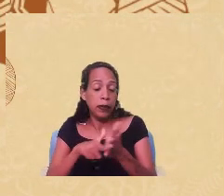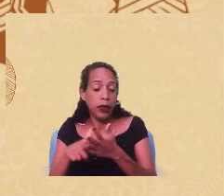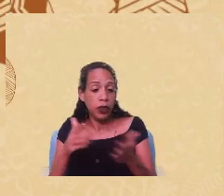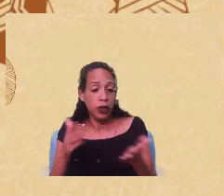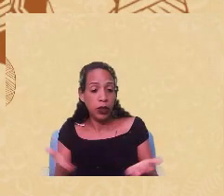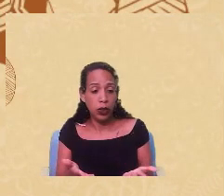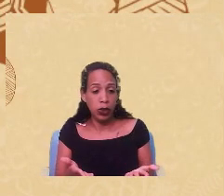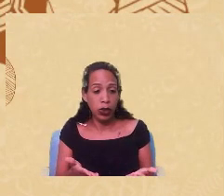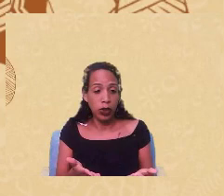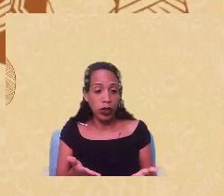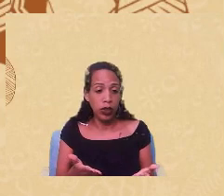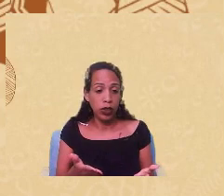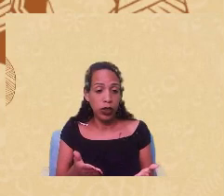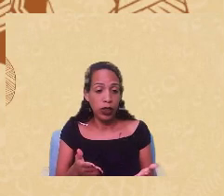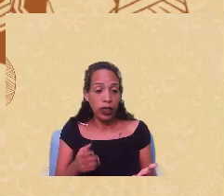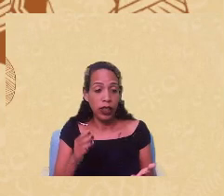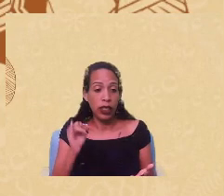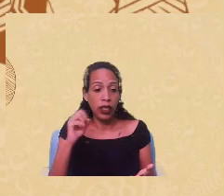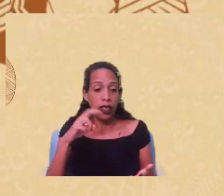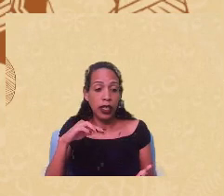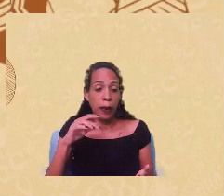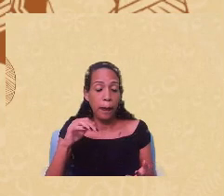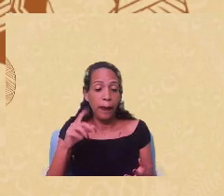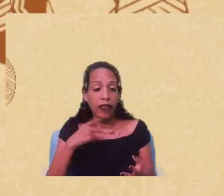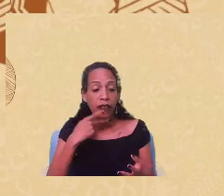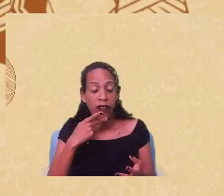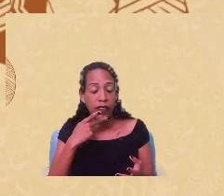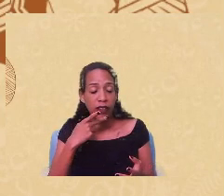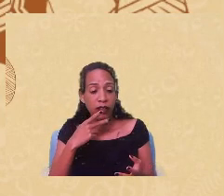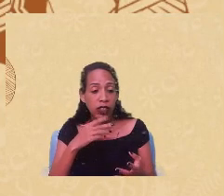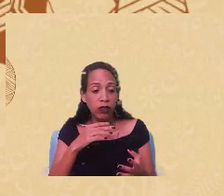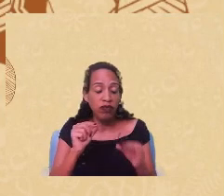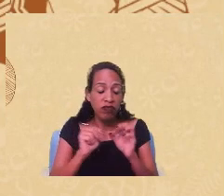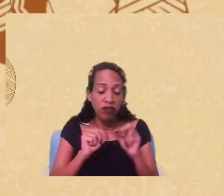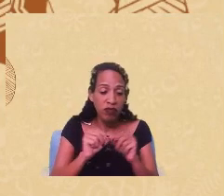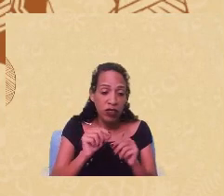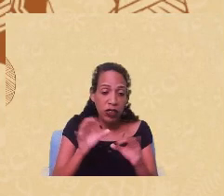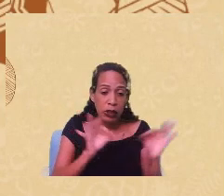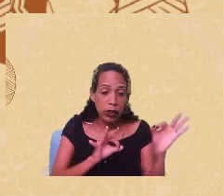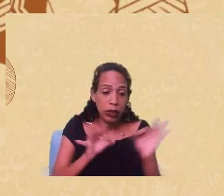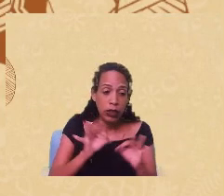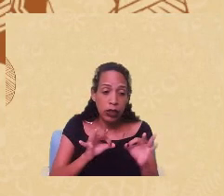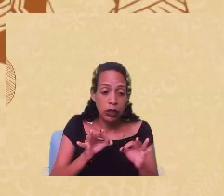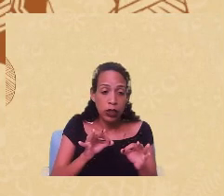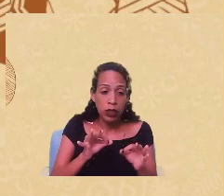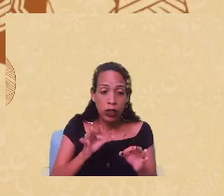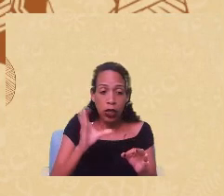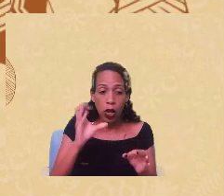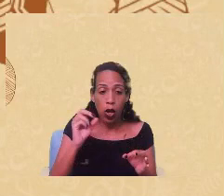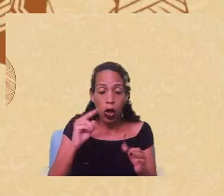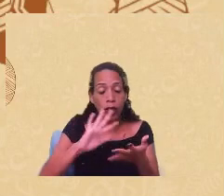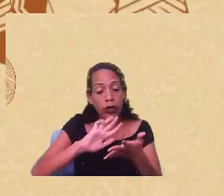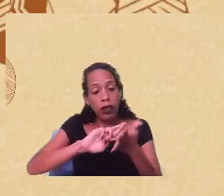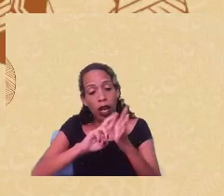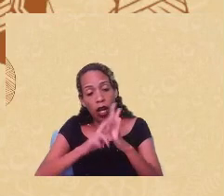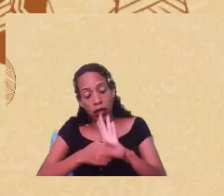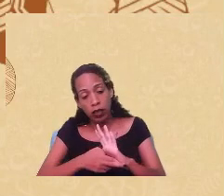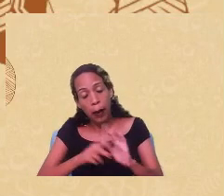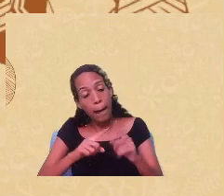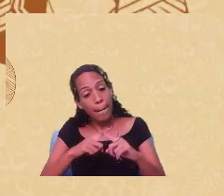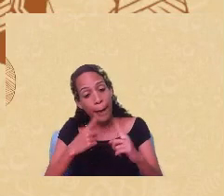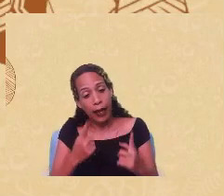impedidas de um exercício amplo pela colonialidade pelo racismo mas